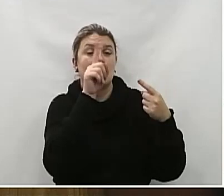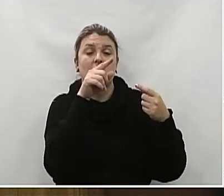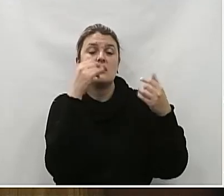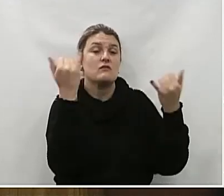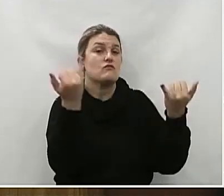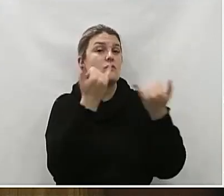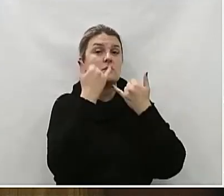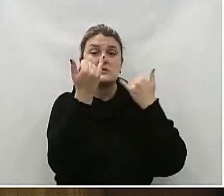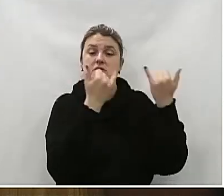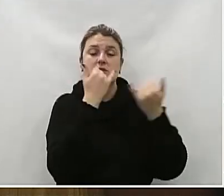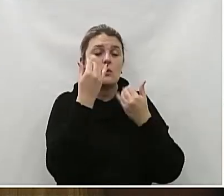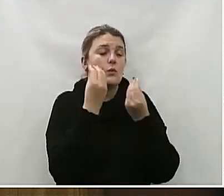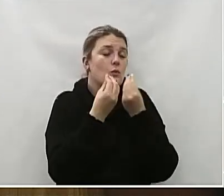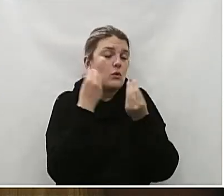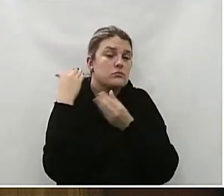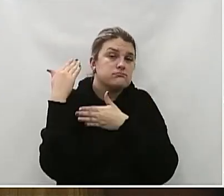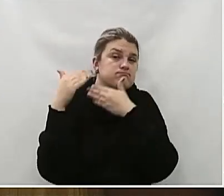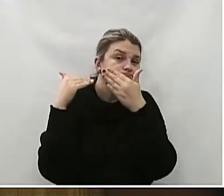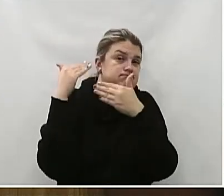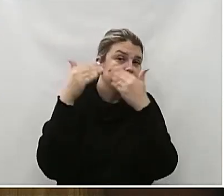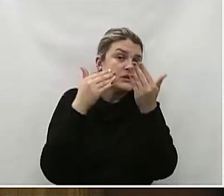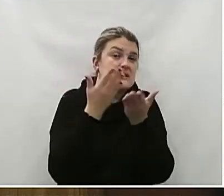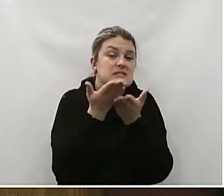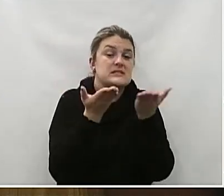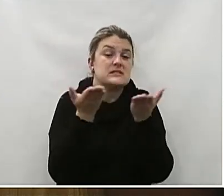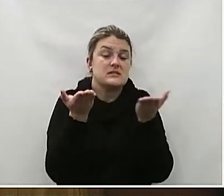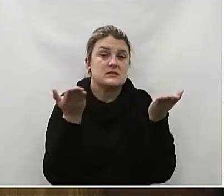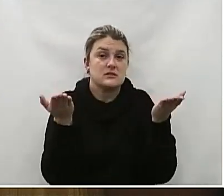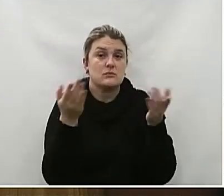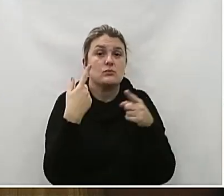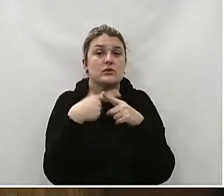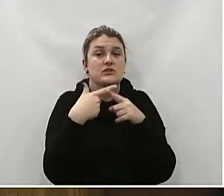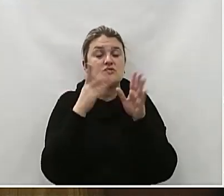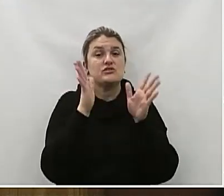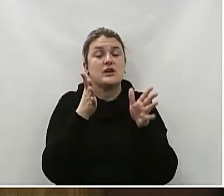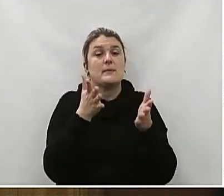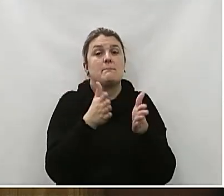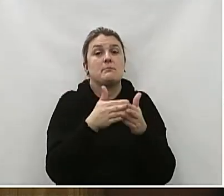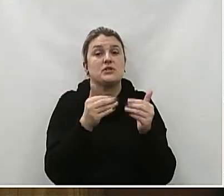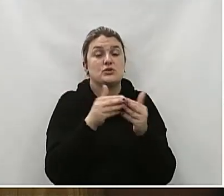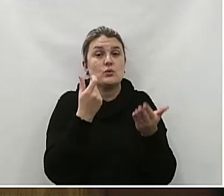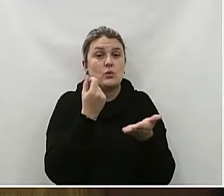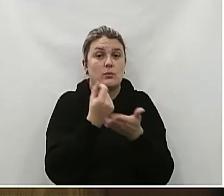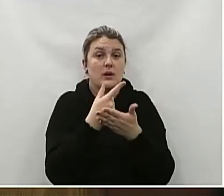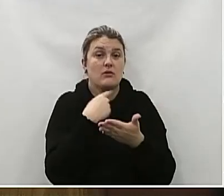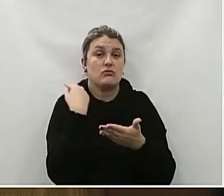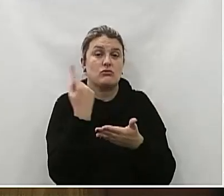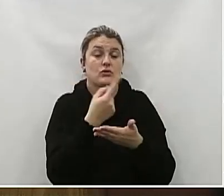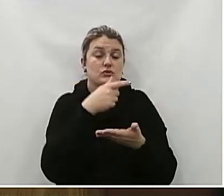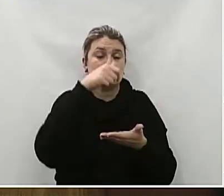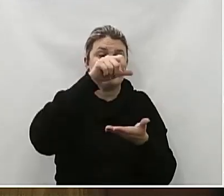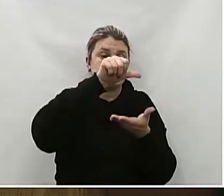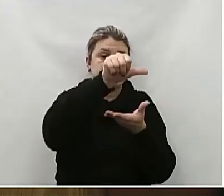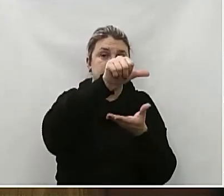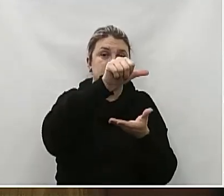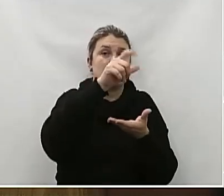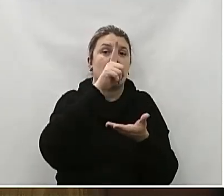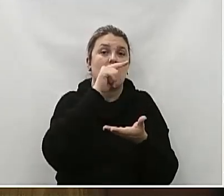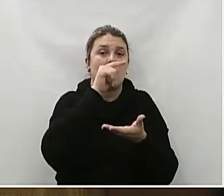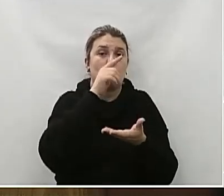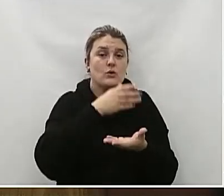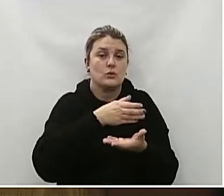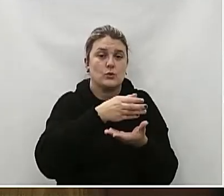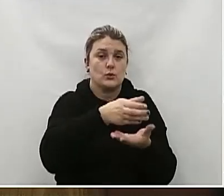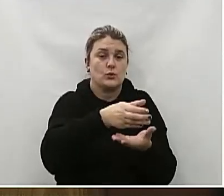completas A respeito Do processo De licitação Supracitado Afim Da melhor Compreender As etapas Os critérios